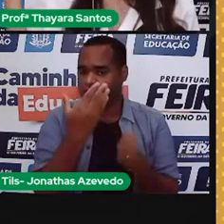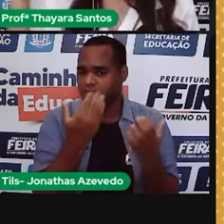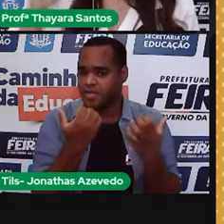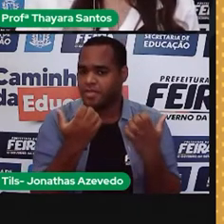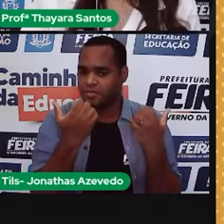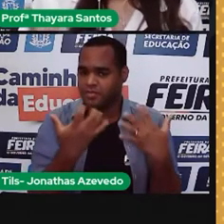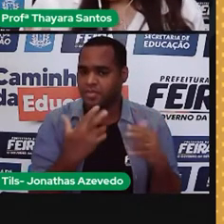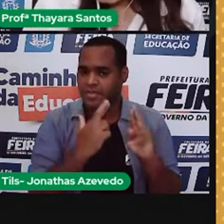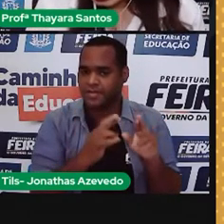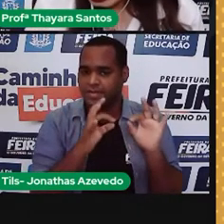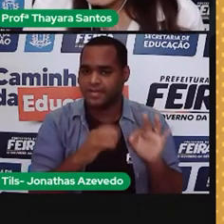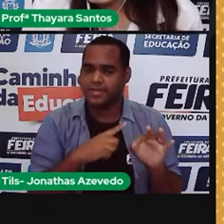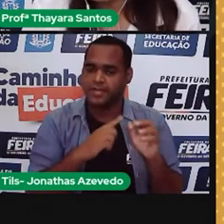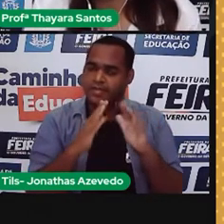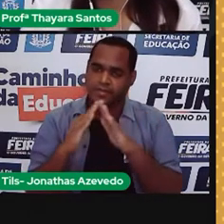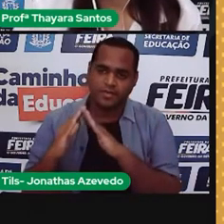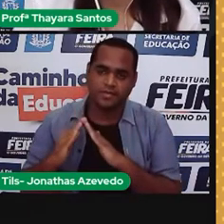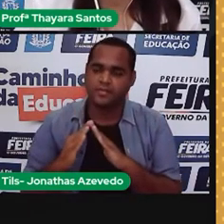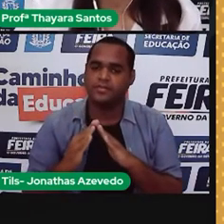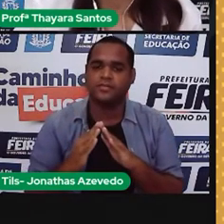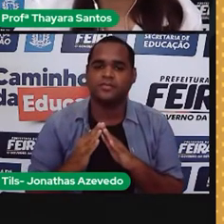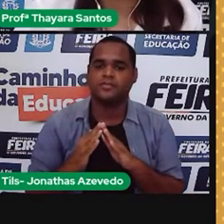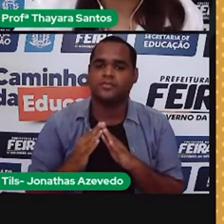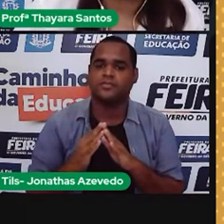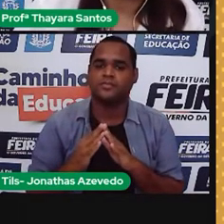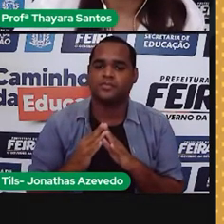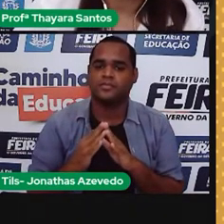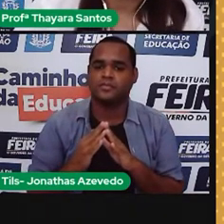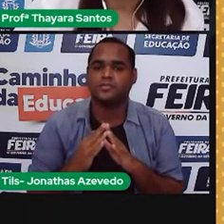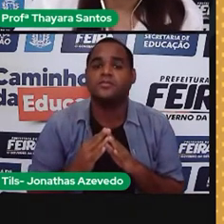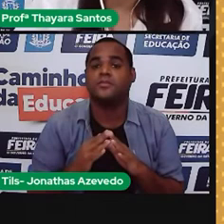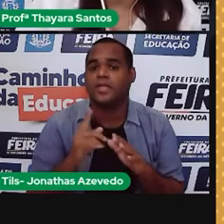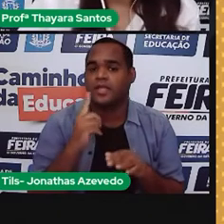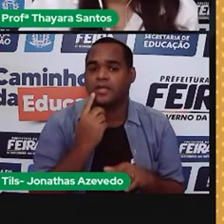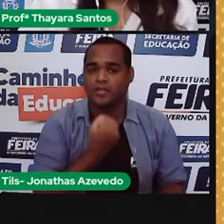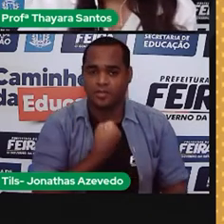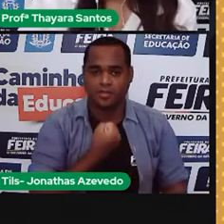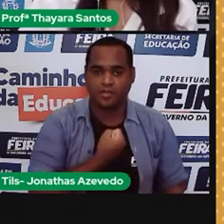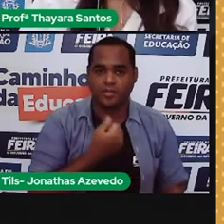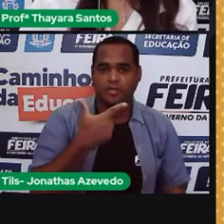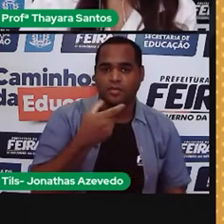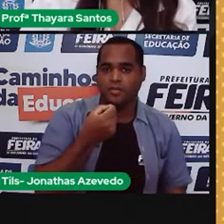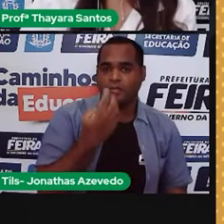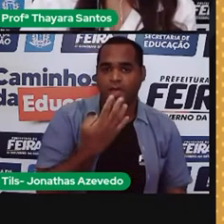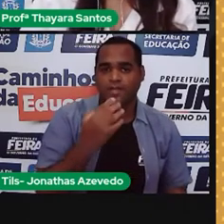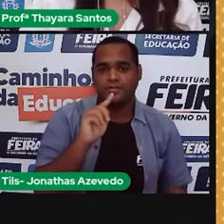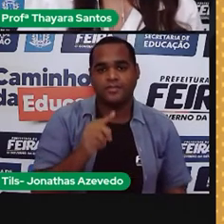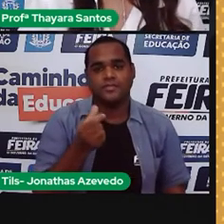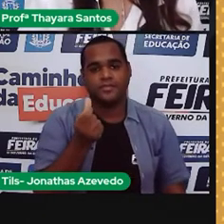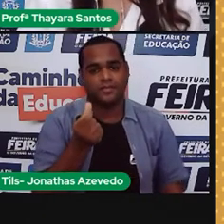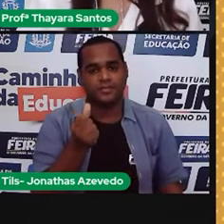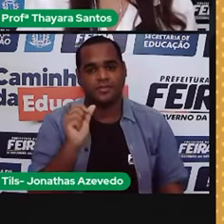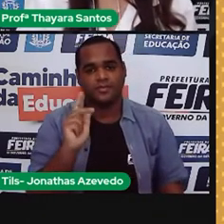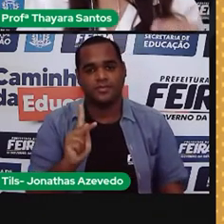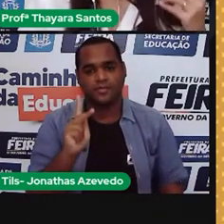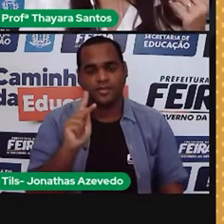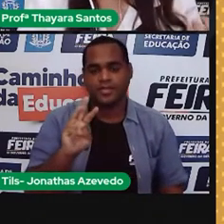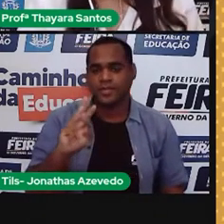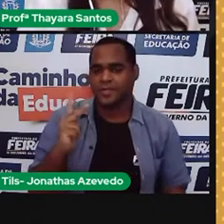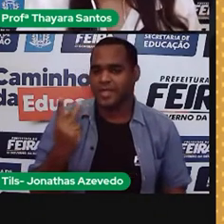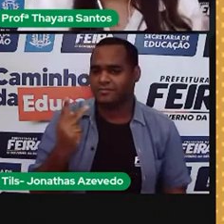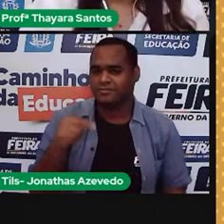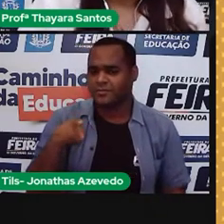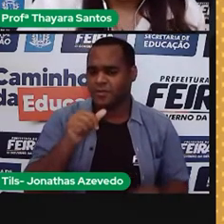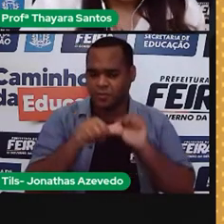casa? Vamos lá entender agora, como é que esse númerozinho aqui, 204,6 quilowatts hora, vai se transformar